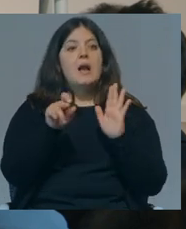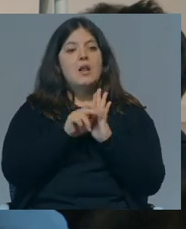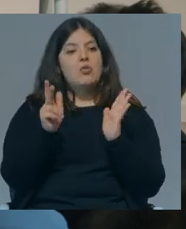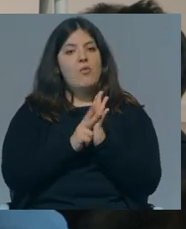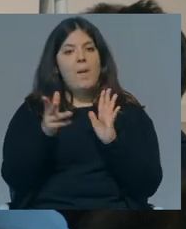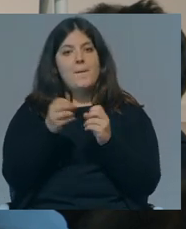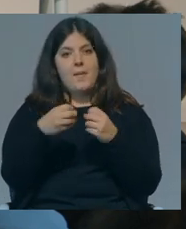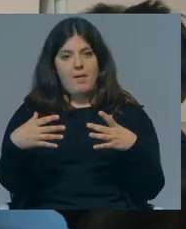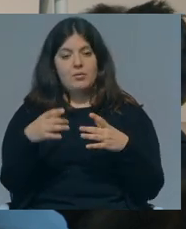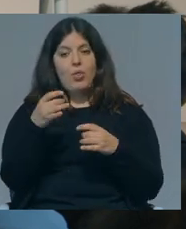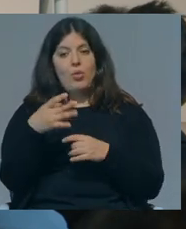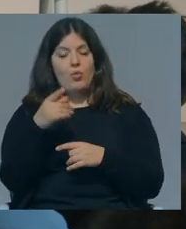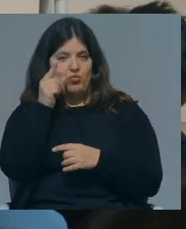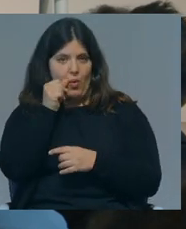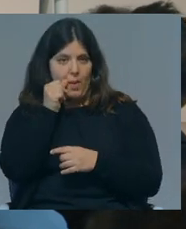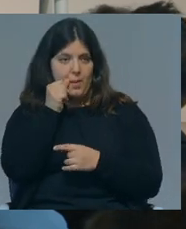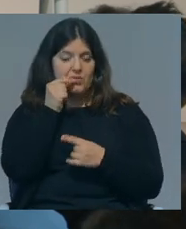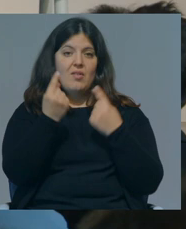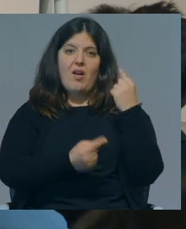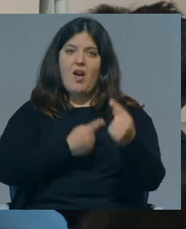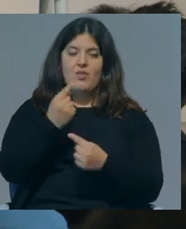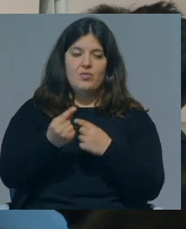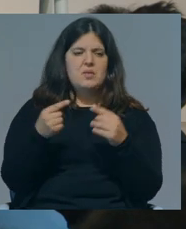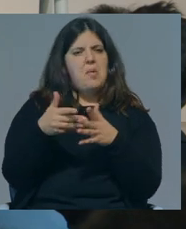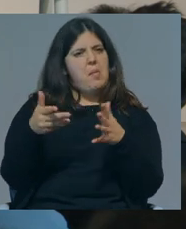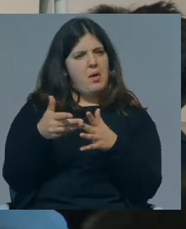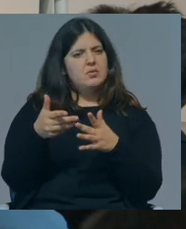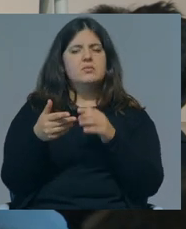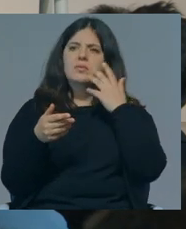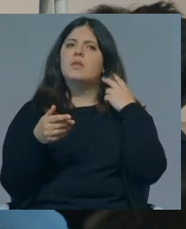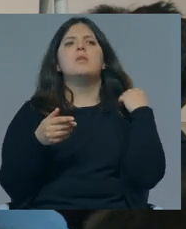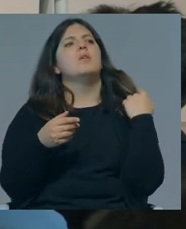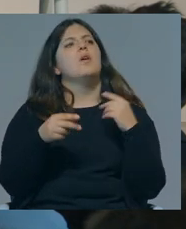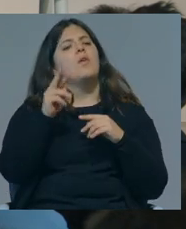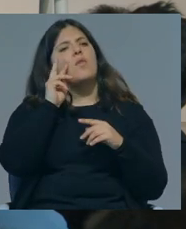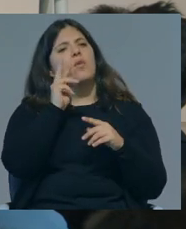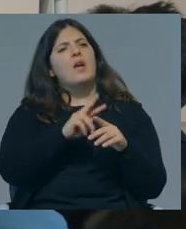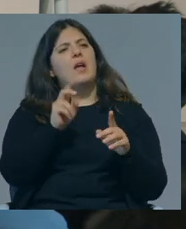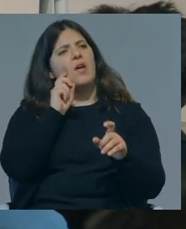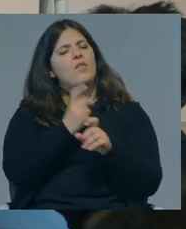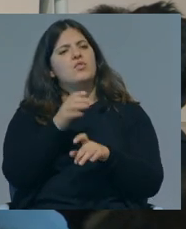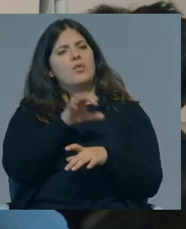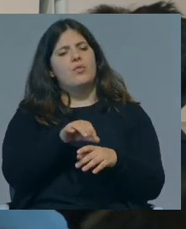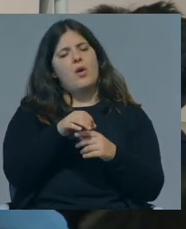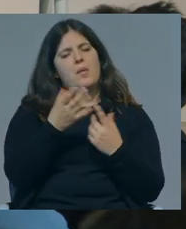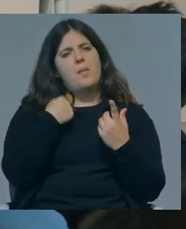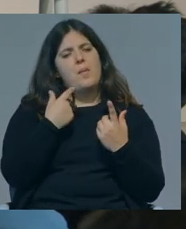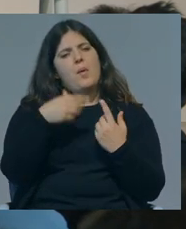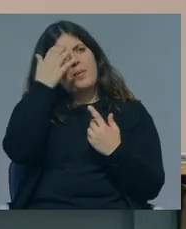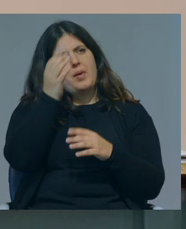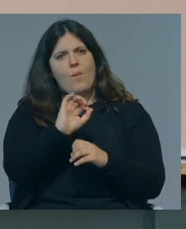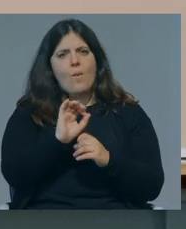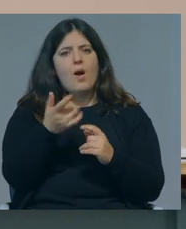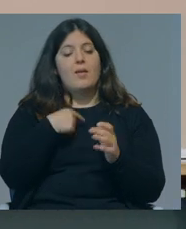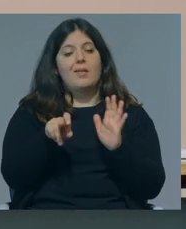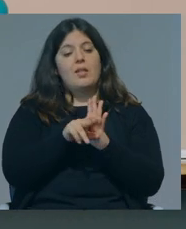aprovados, apesar de serem muitas vezes, ou a maioria das vezes, revistas de forma cega. No entanto, apesar